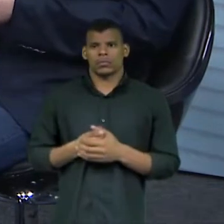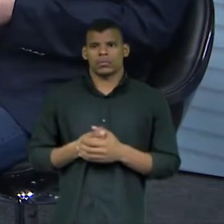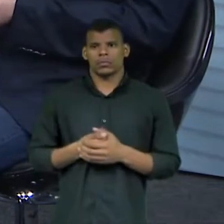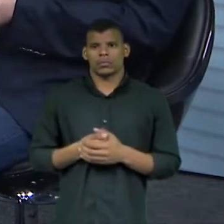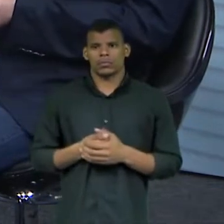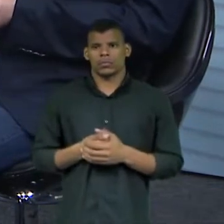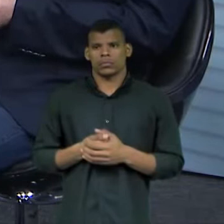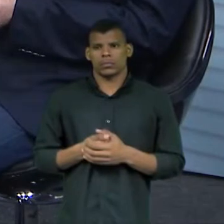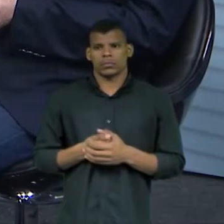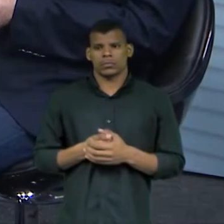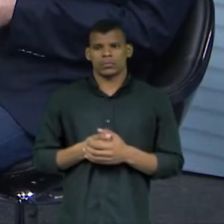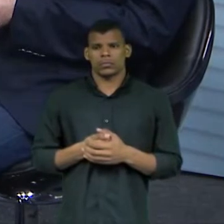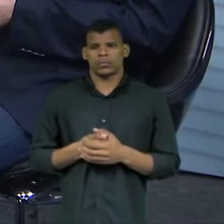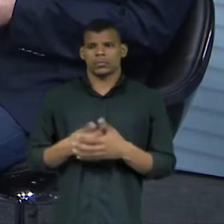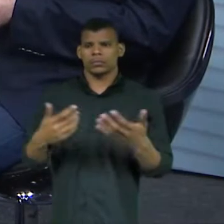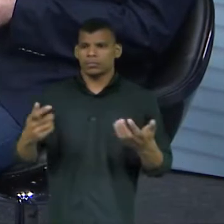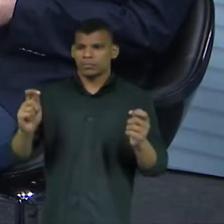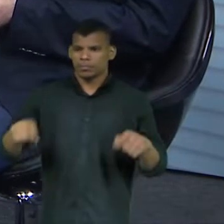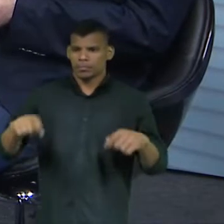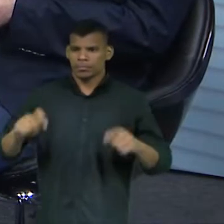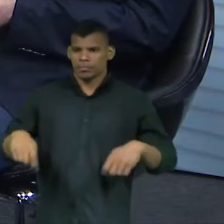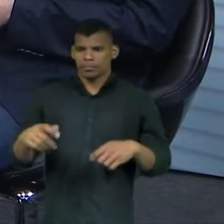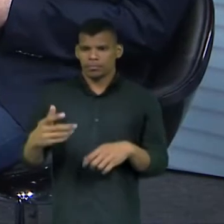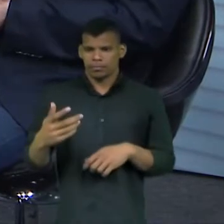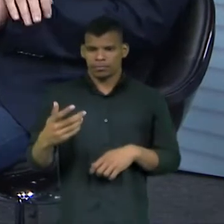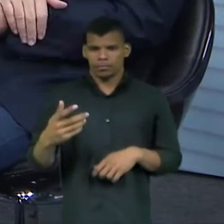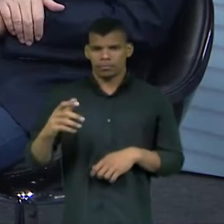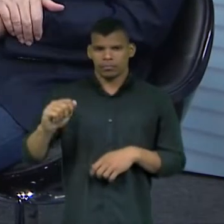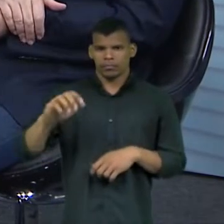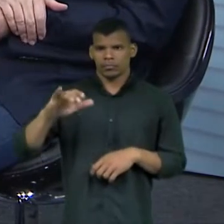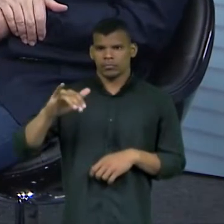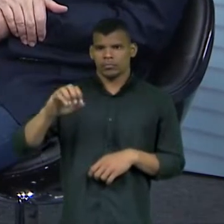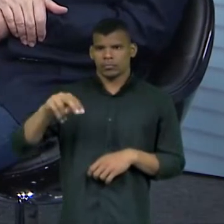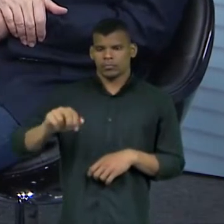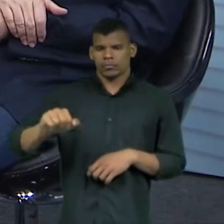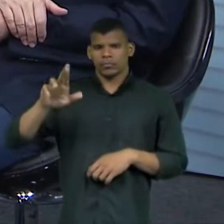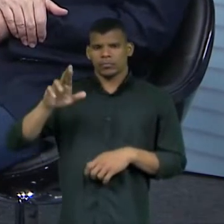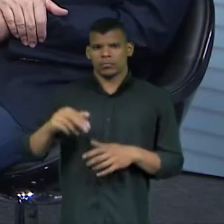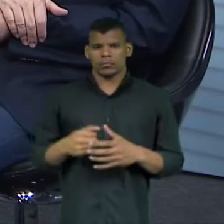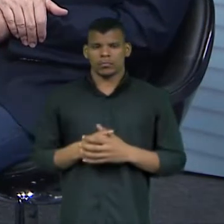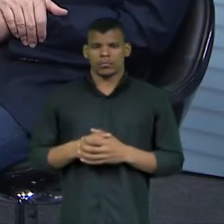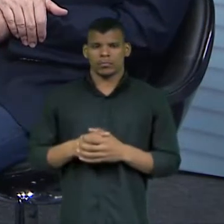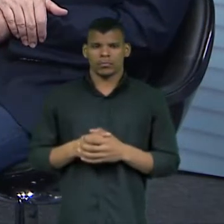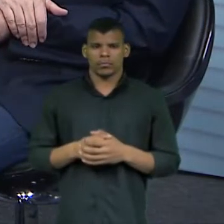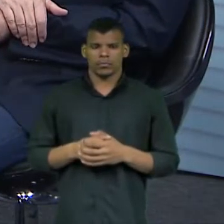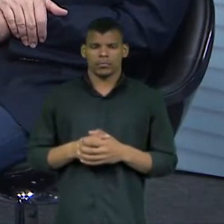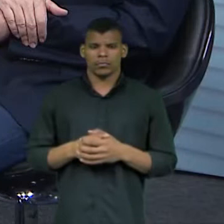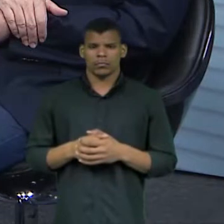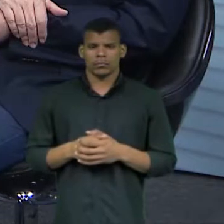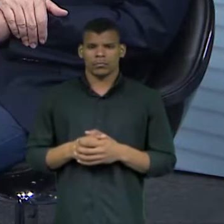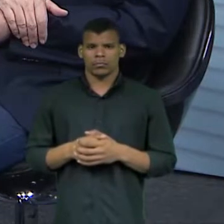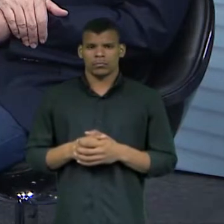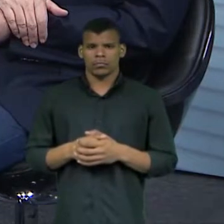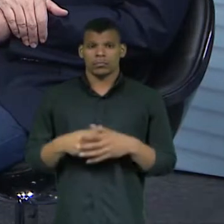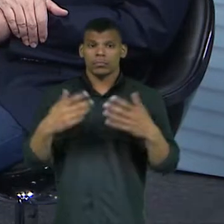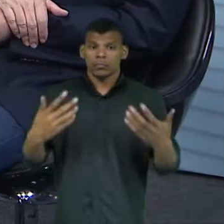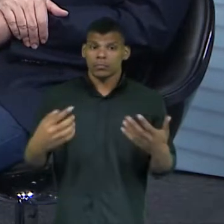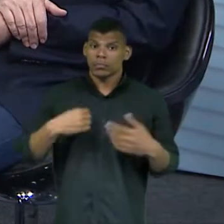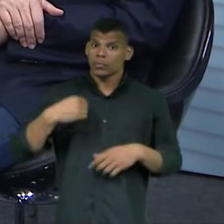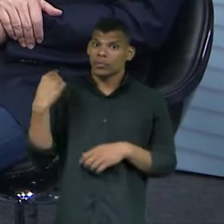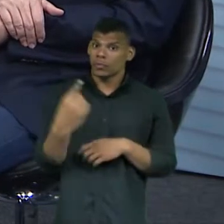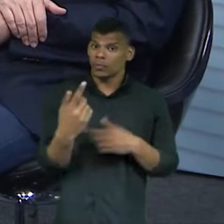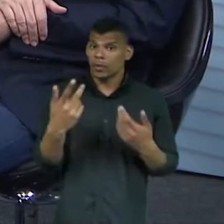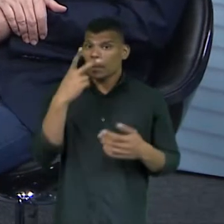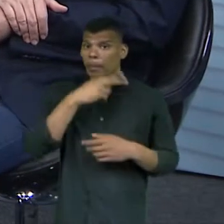lhe acionar, não Sim, certeza. Na verdade, assim, nós somos hoje fiscalizados por